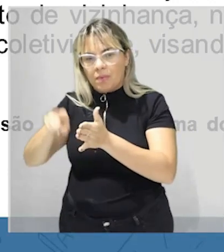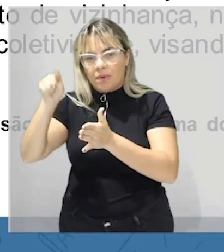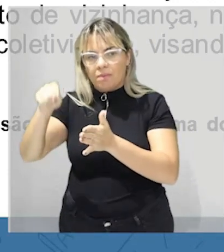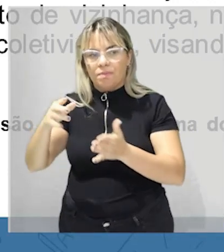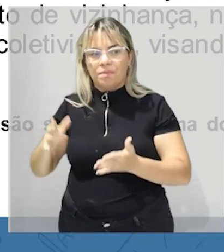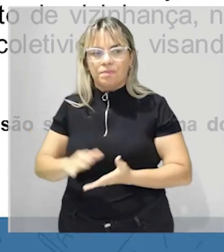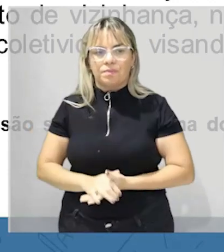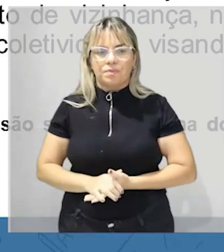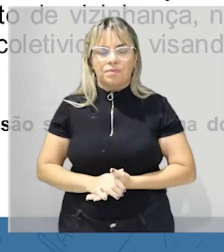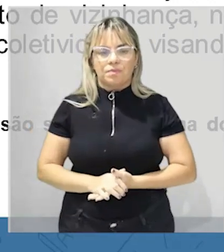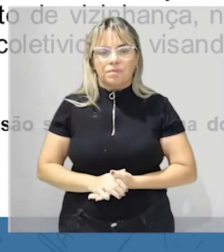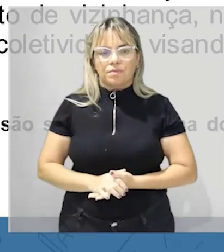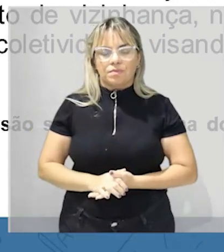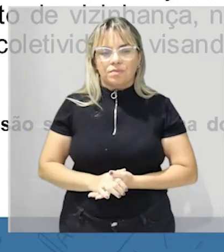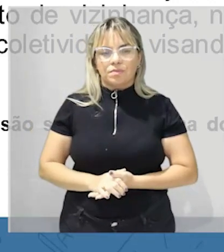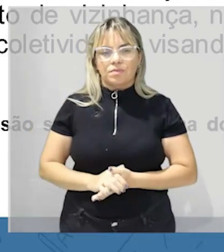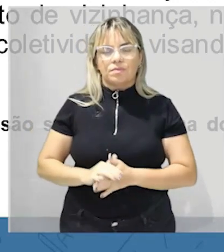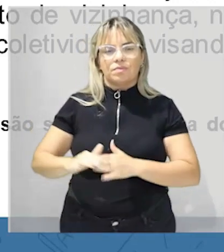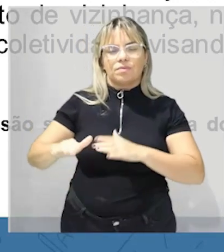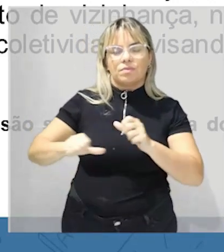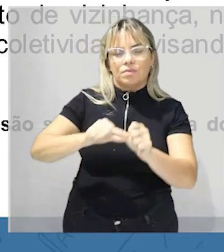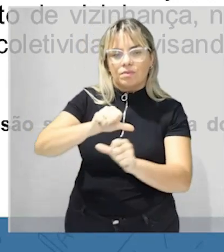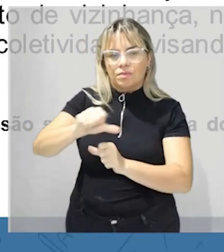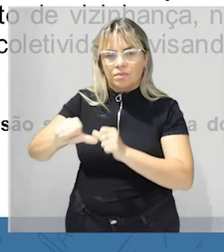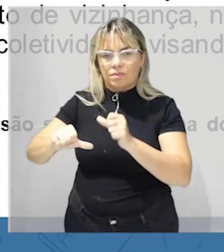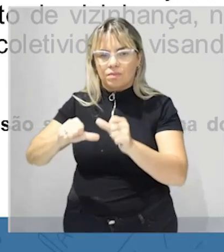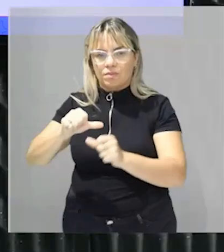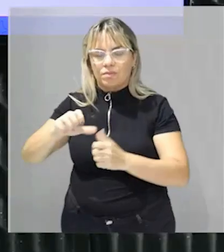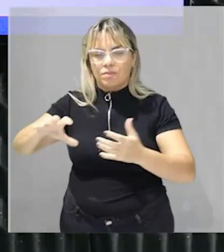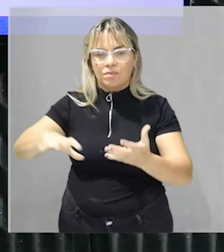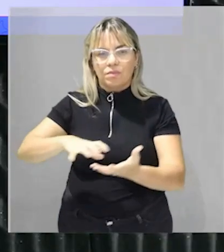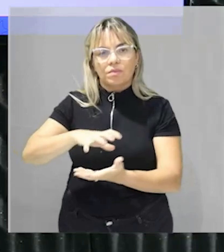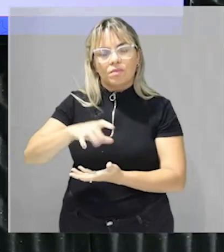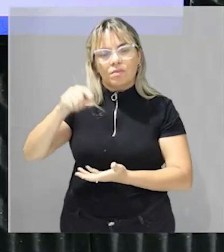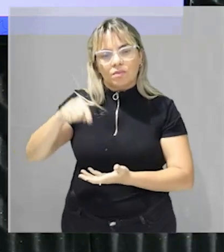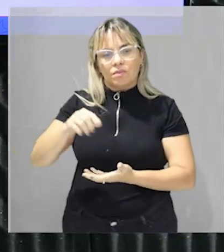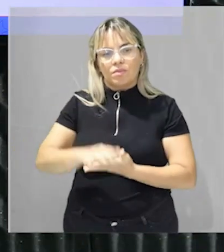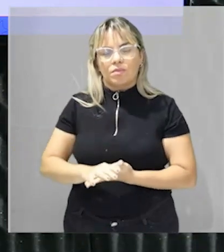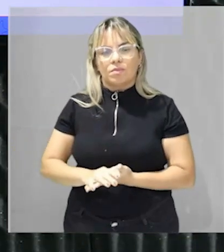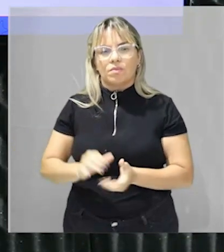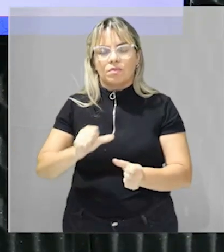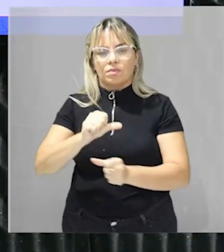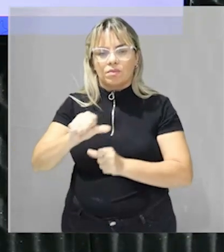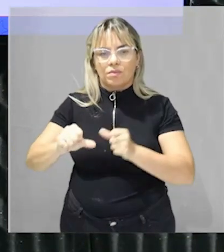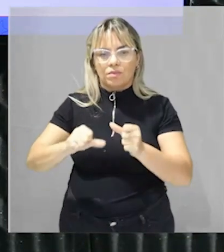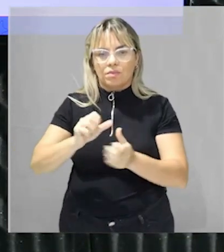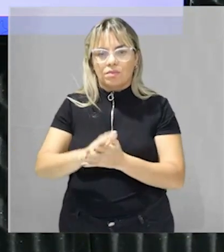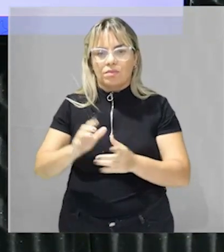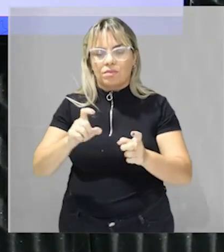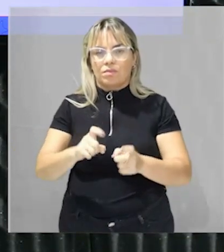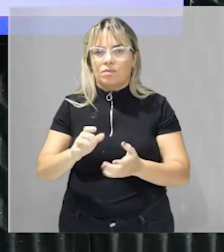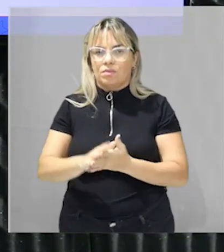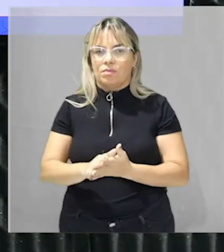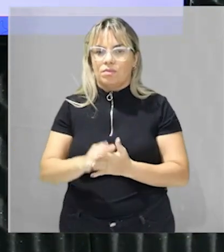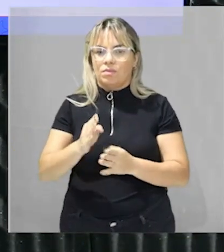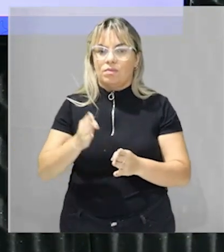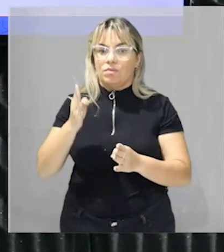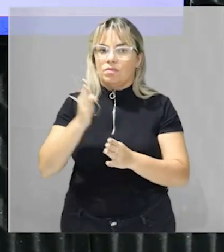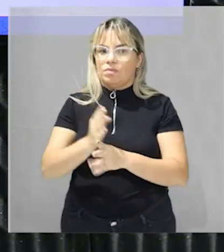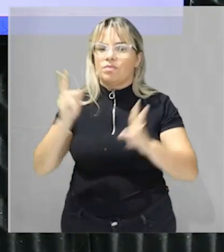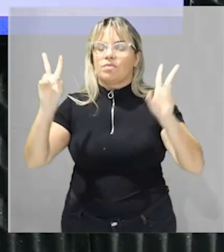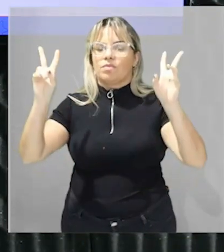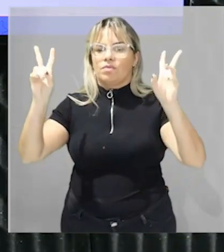é o seguinte os movimentos em prol da reforma agrária olha aí opa identifiquei a temática